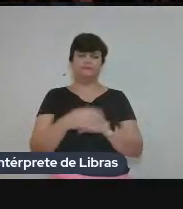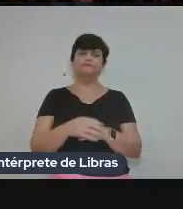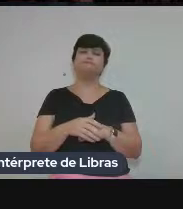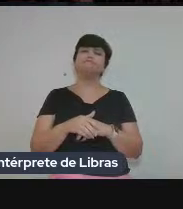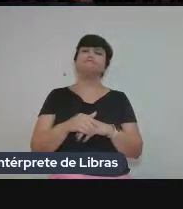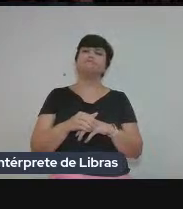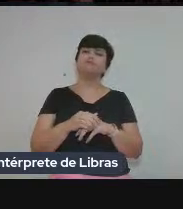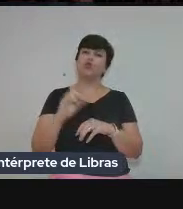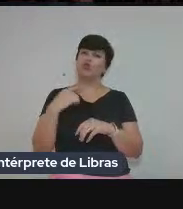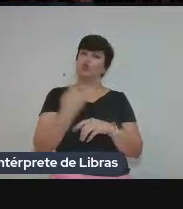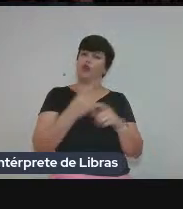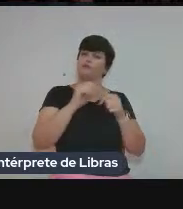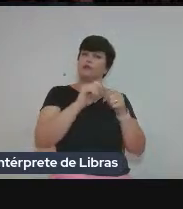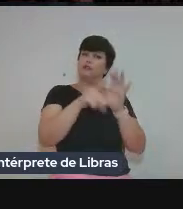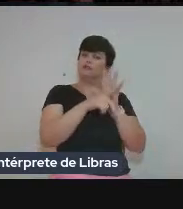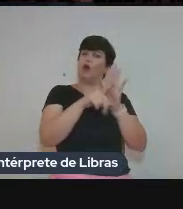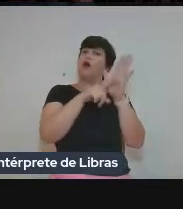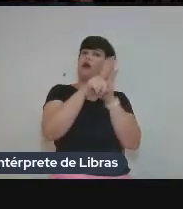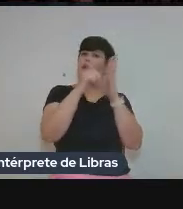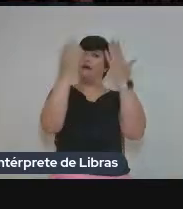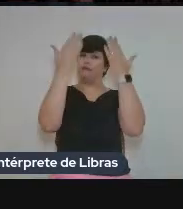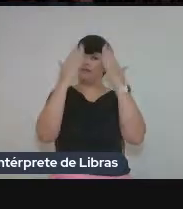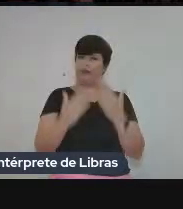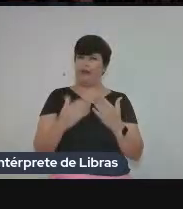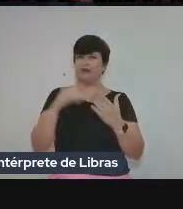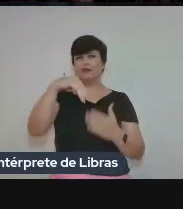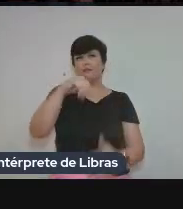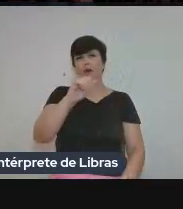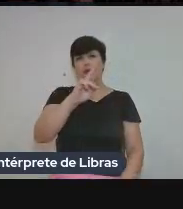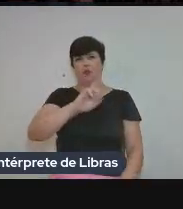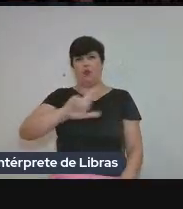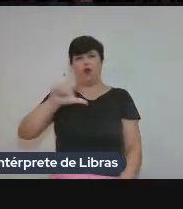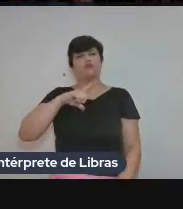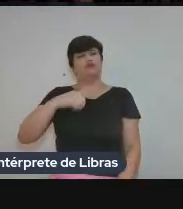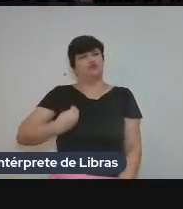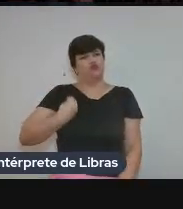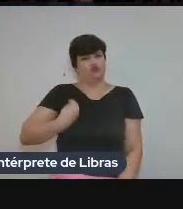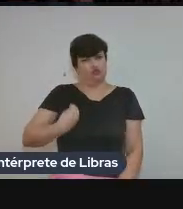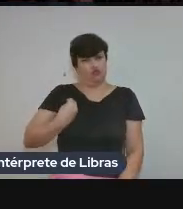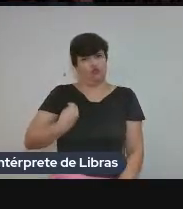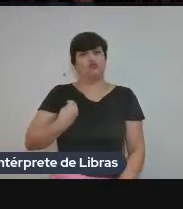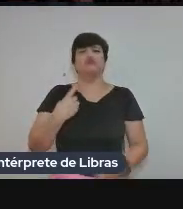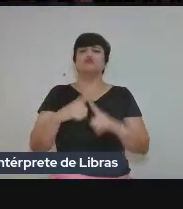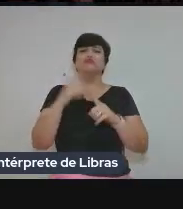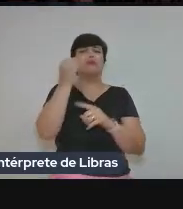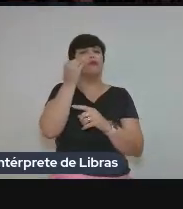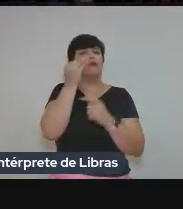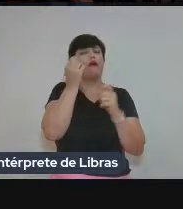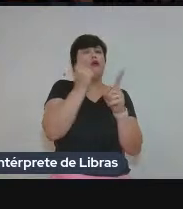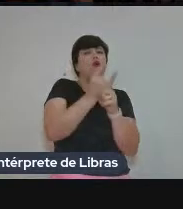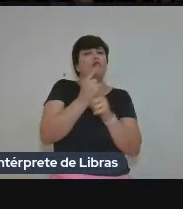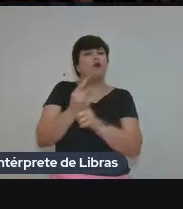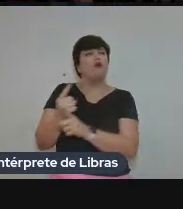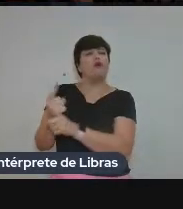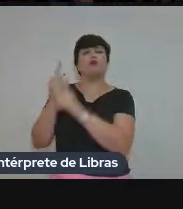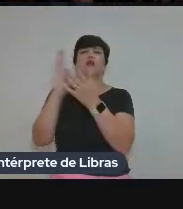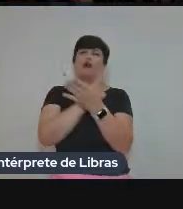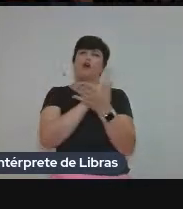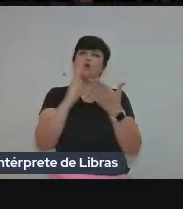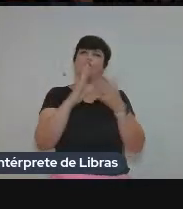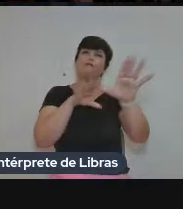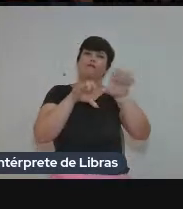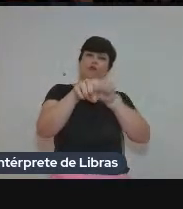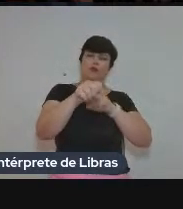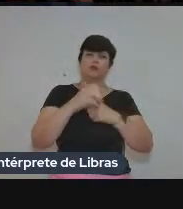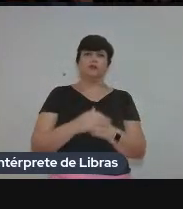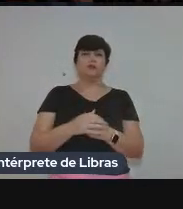E a gente vai fazer isso com os manuais de crítica desses manuais, e tentando identificar fontes alternativos de informação.